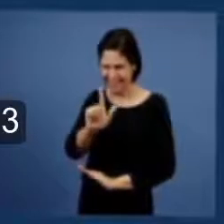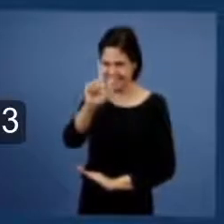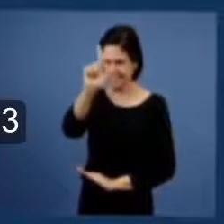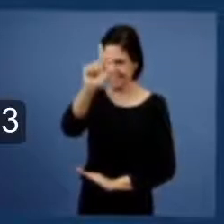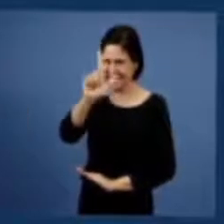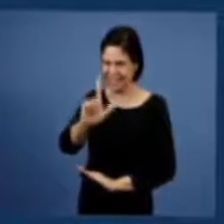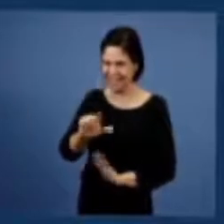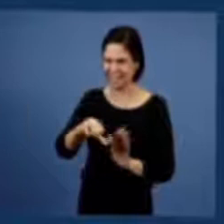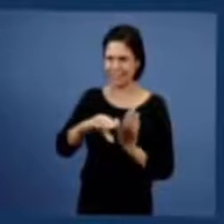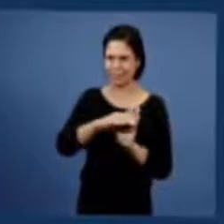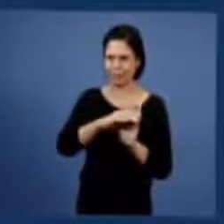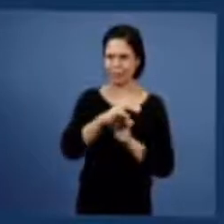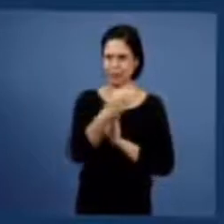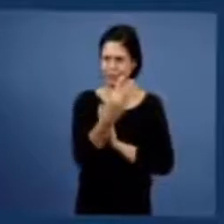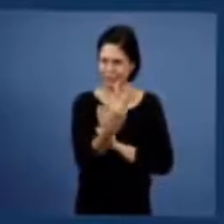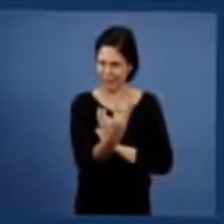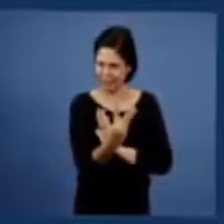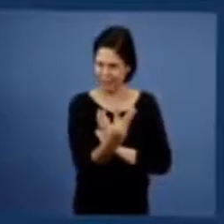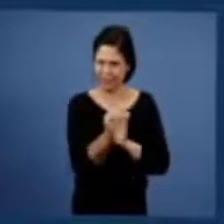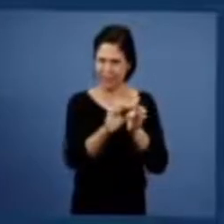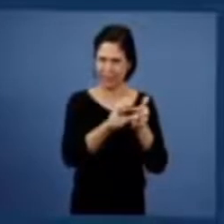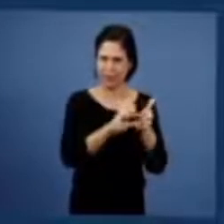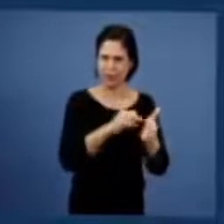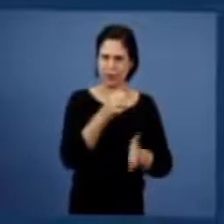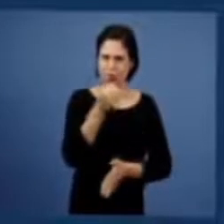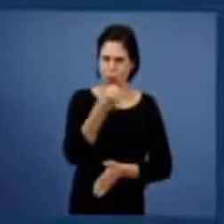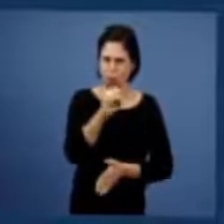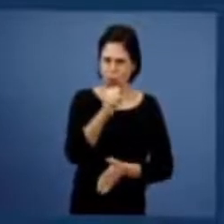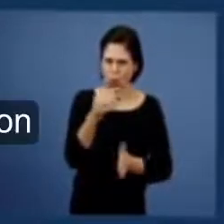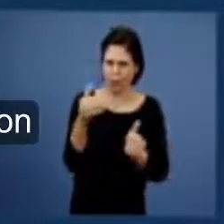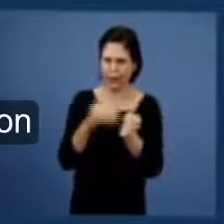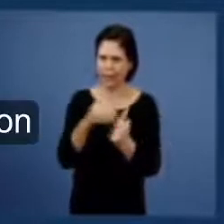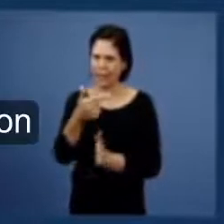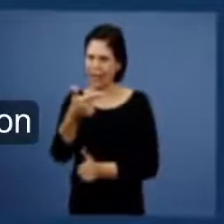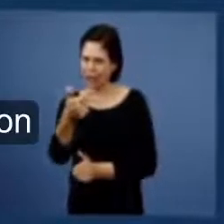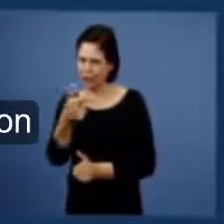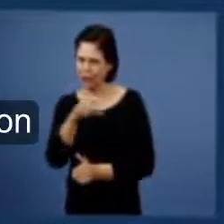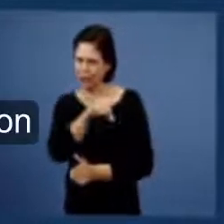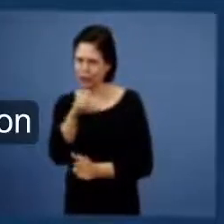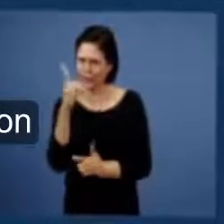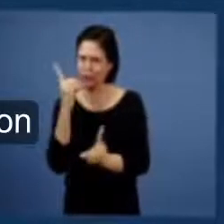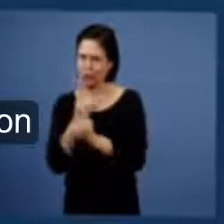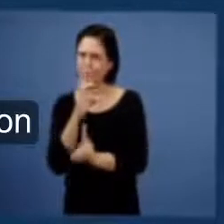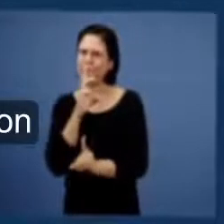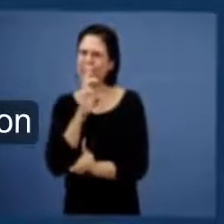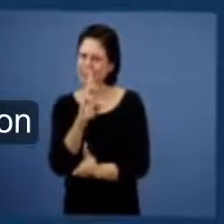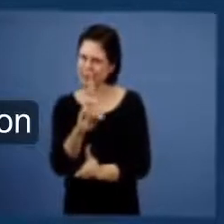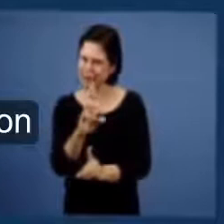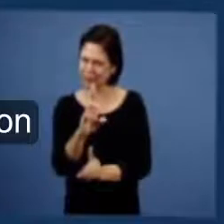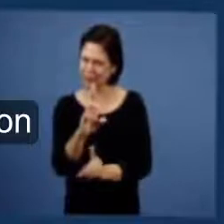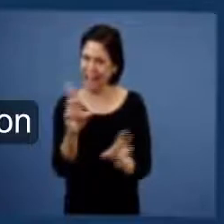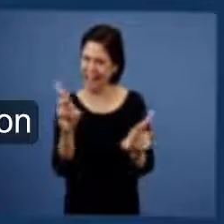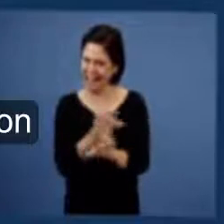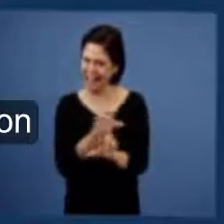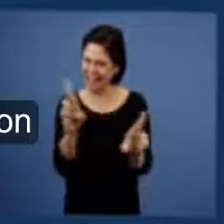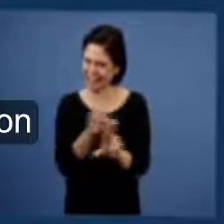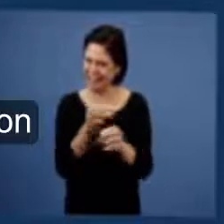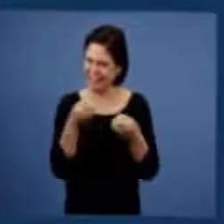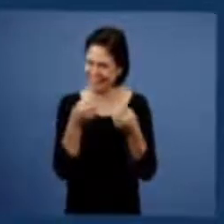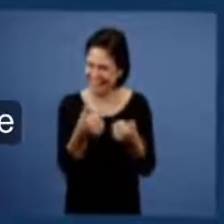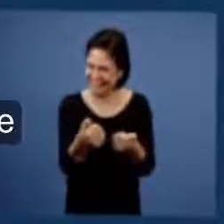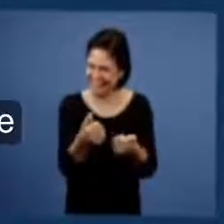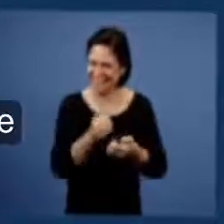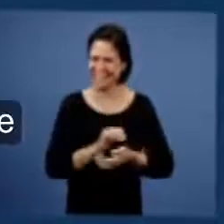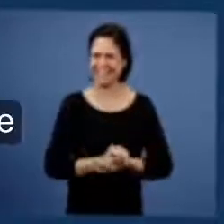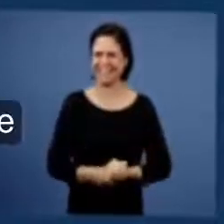Bíblia em Gálatas capítulo 3 e vão ler do verso 8 ao verso 12 e vão encontrar ali a resposta a esta